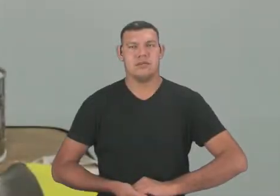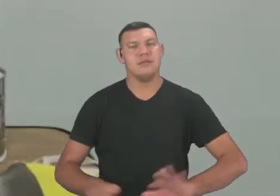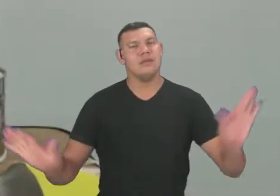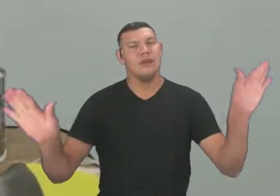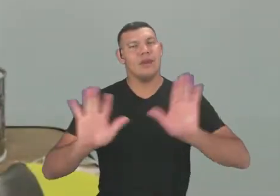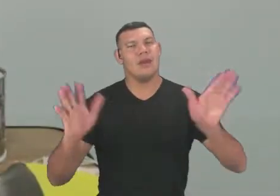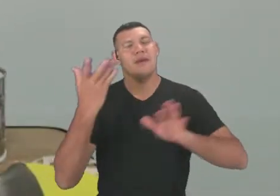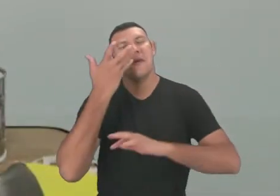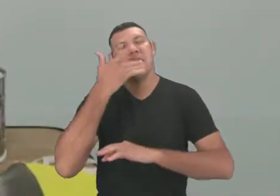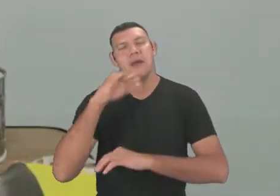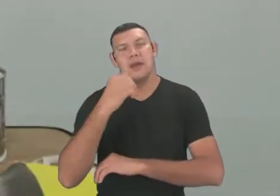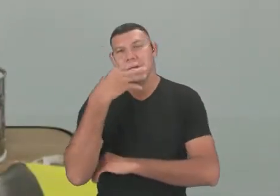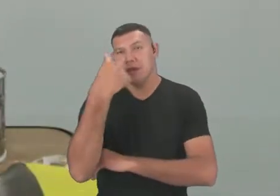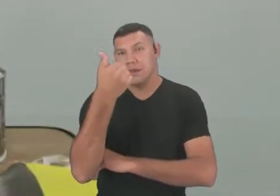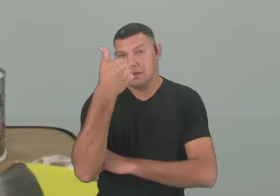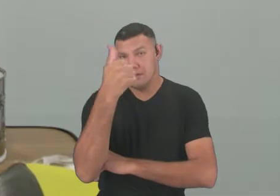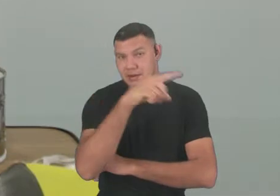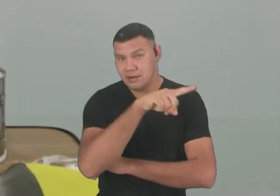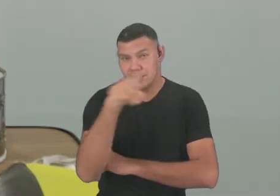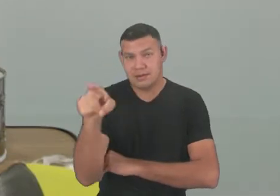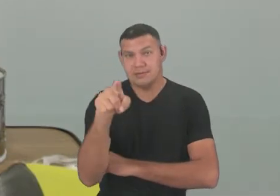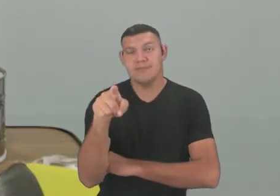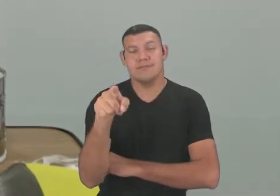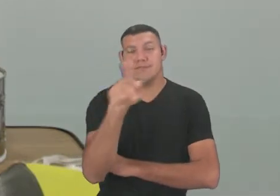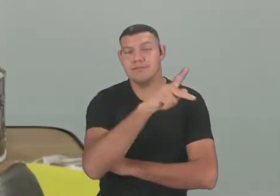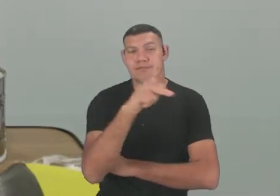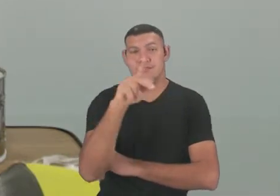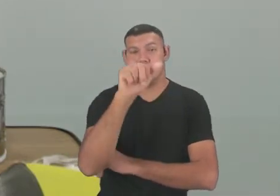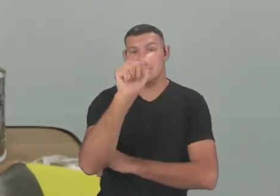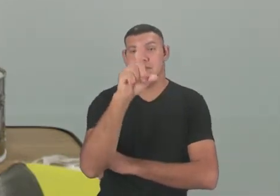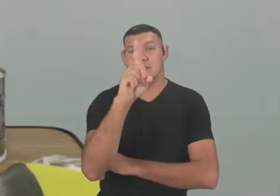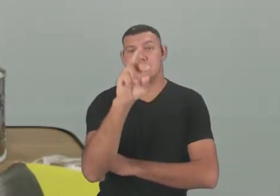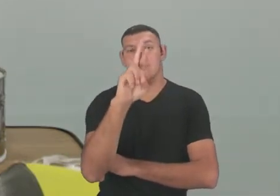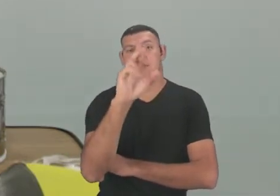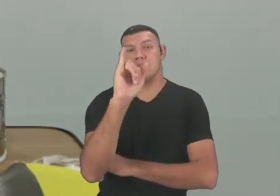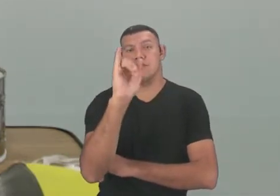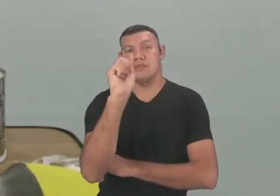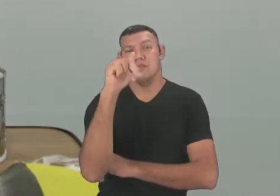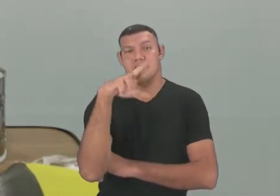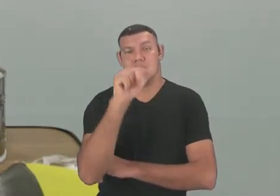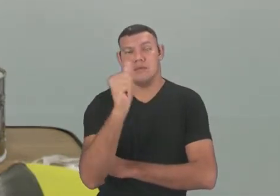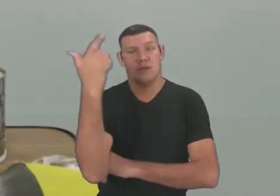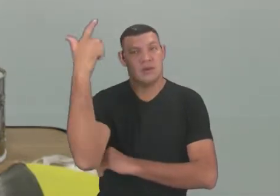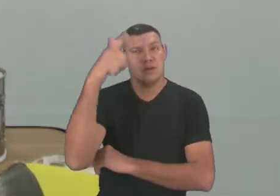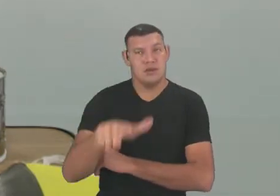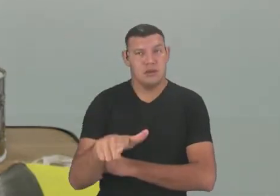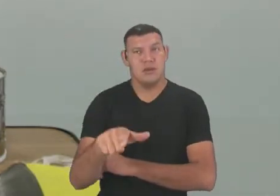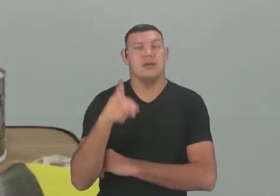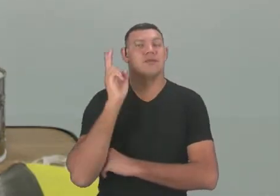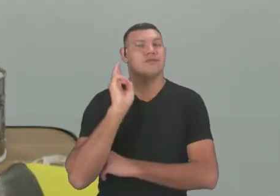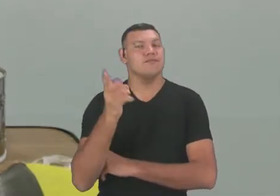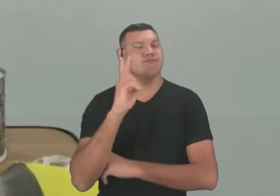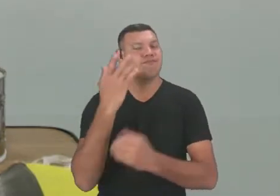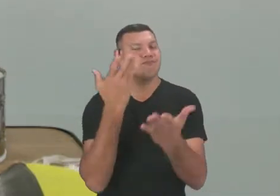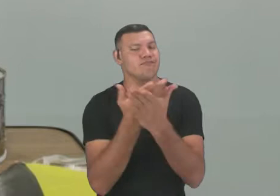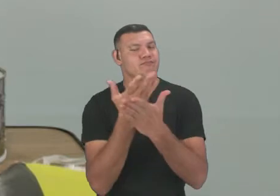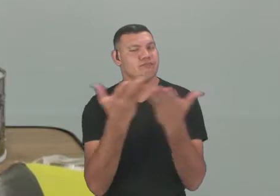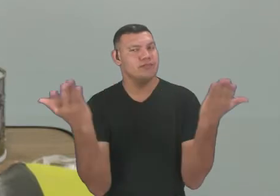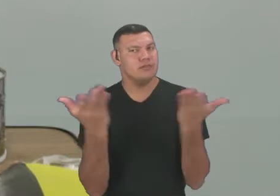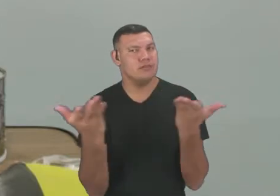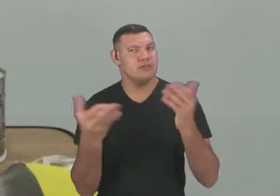Olá crianças, tudo bem com vocês? Sou a professora Adriana. Estou de volta para dar continuidade à nossa aula de hoje.